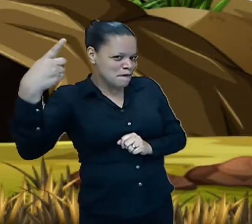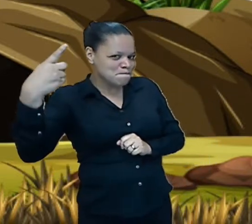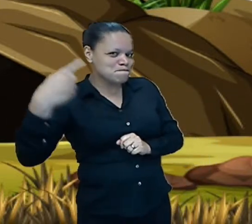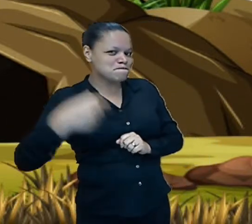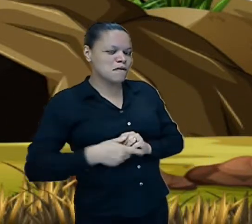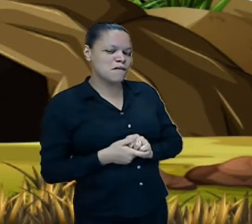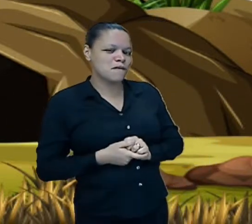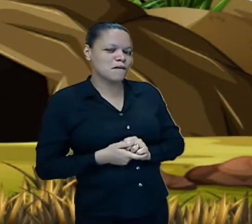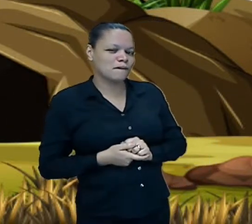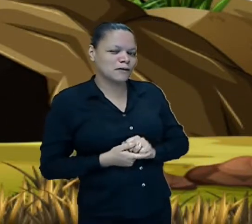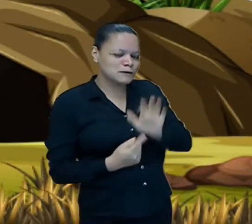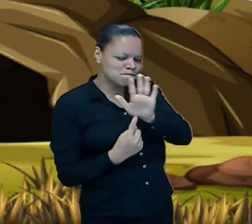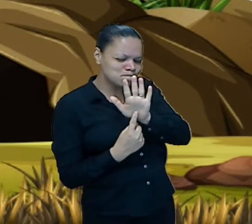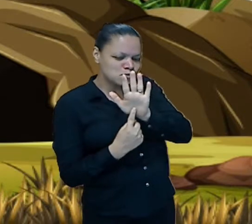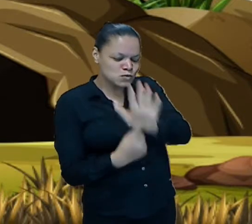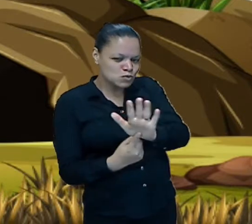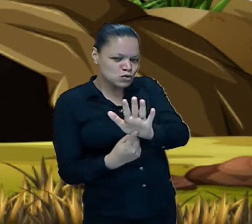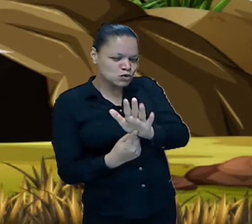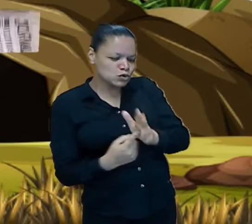dizia assim